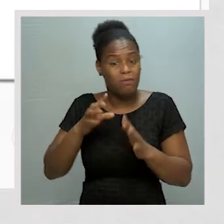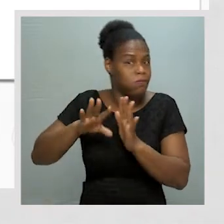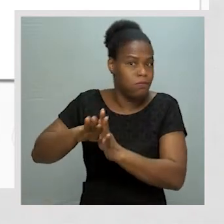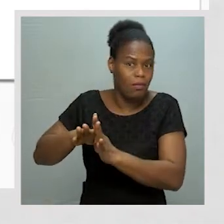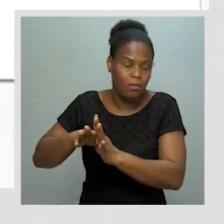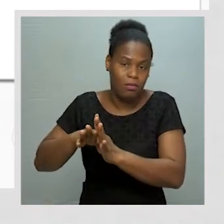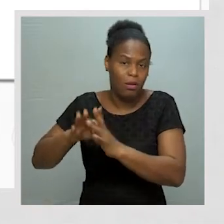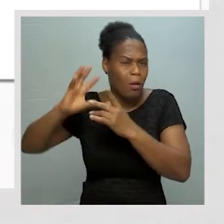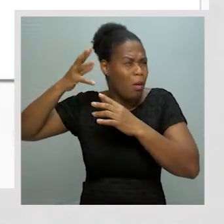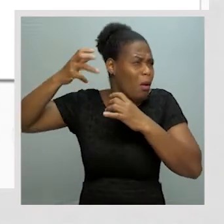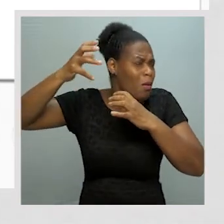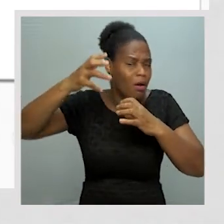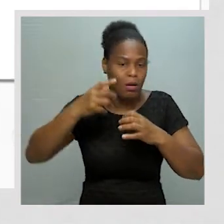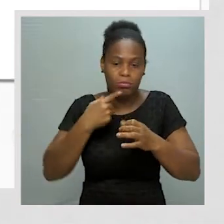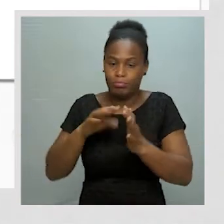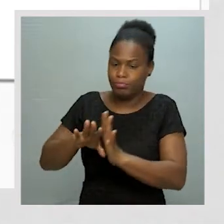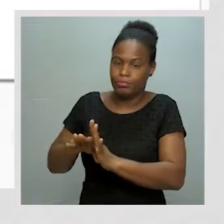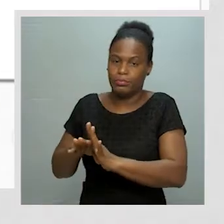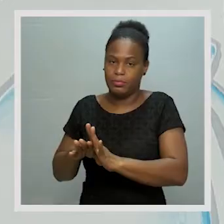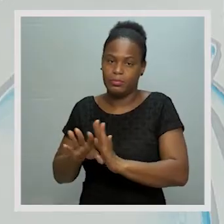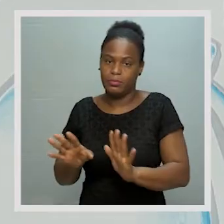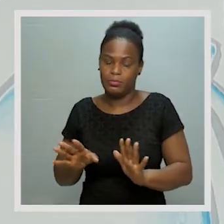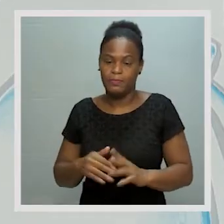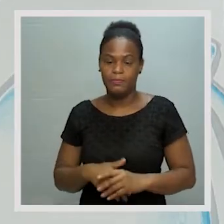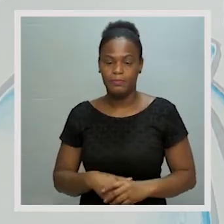Devemos evitar. Excesso de ruído.